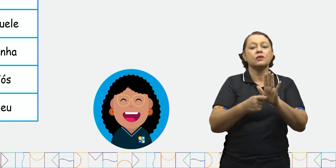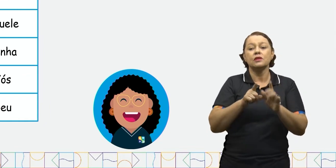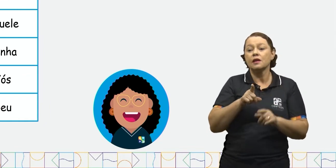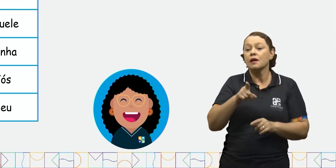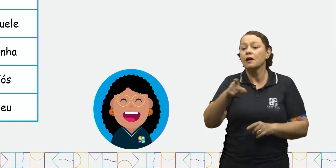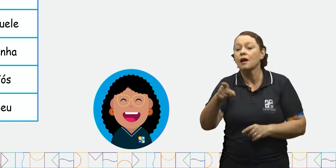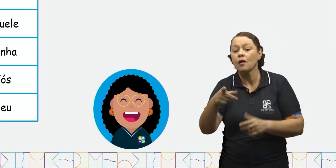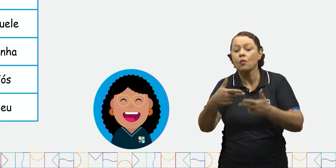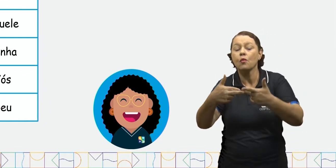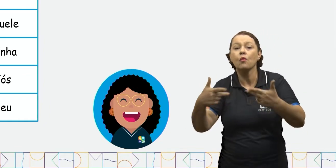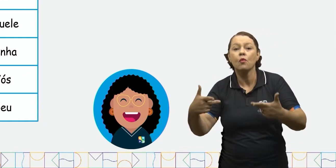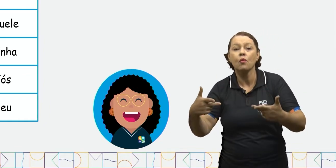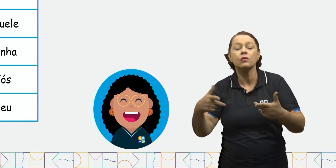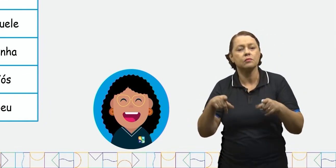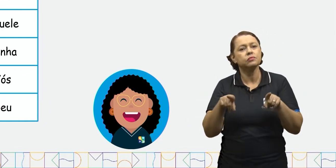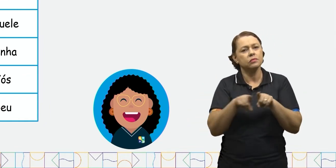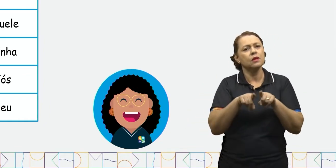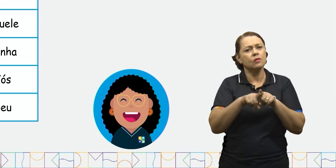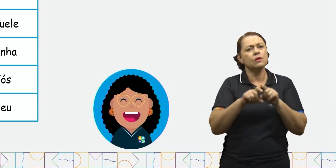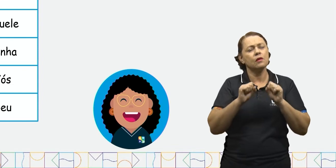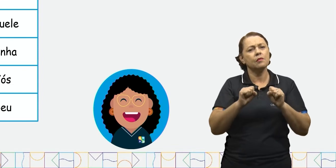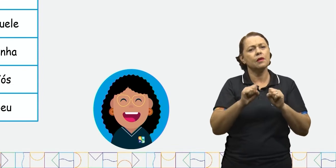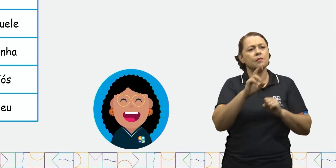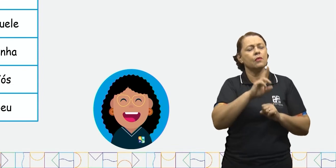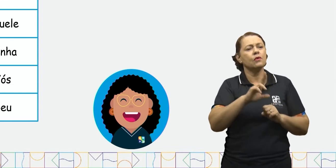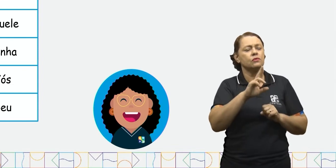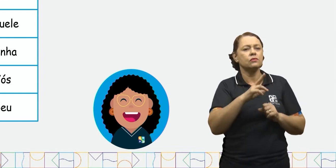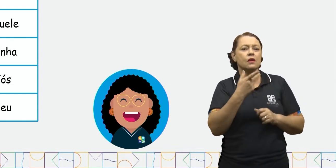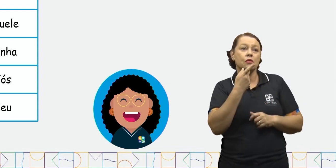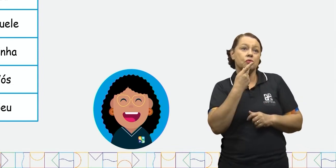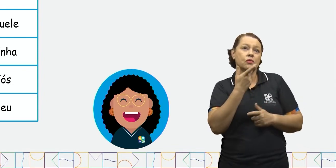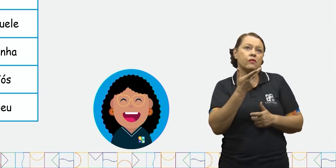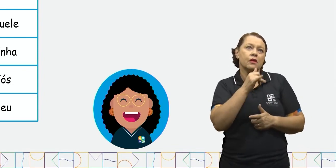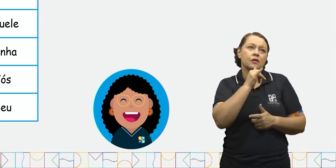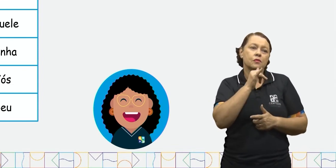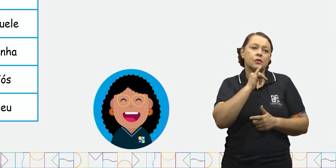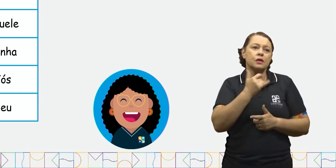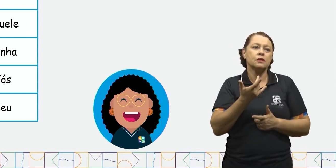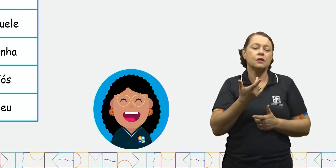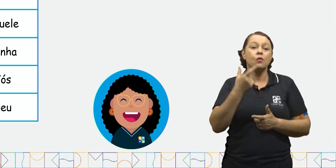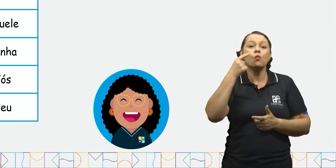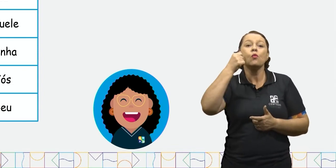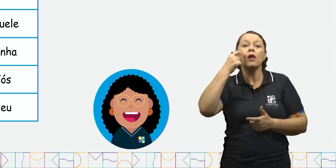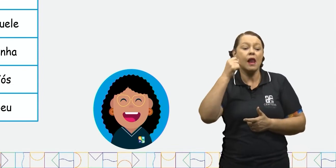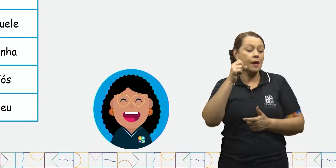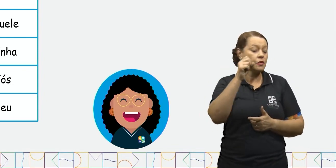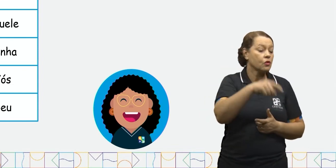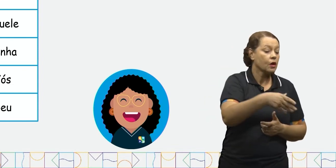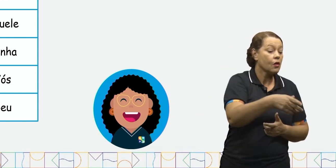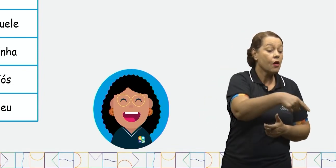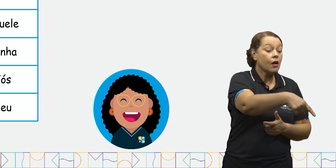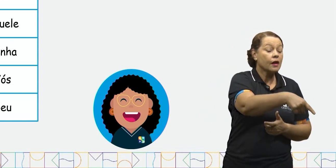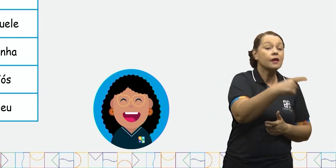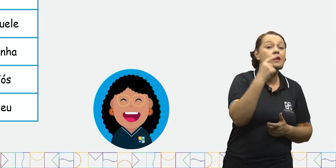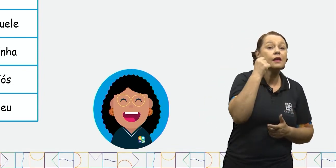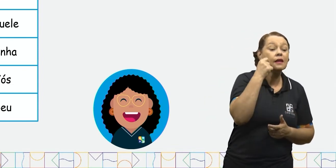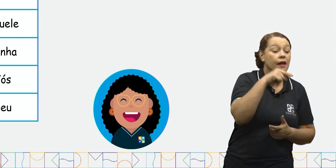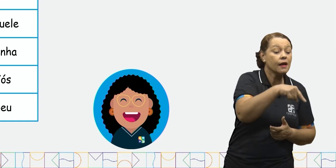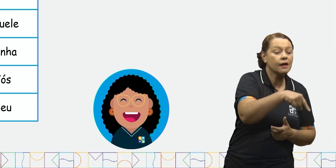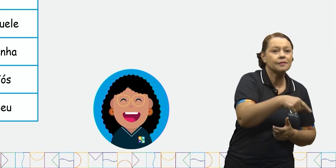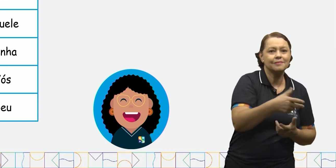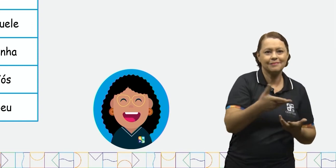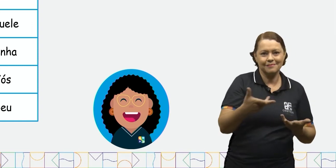algo. Eu também posso usar o aquele quando eu estou falando, por exemplo, de um lápis jogado no chão. Aquele lápis.